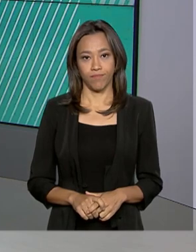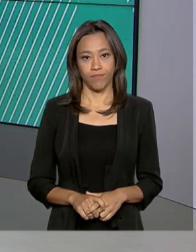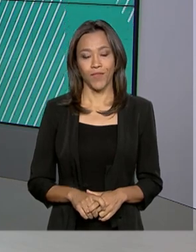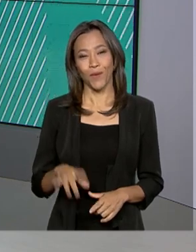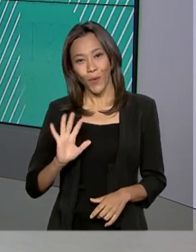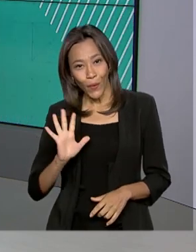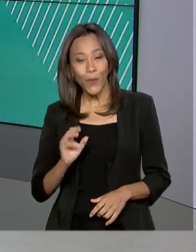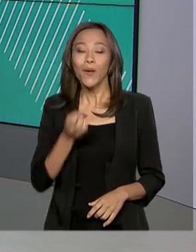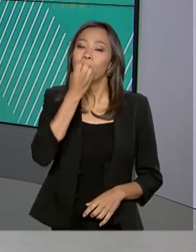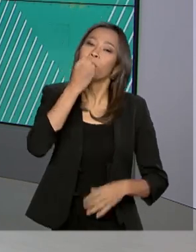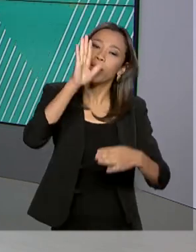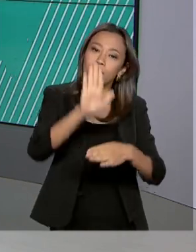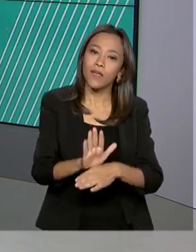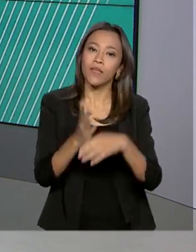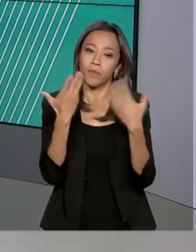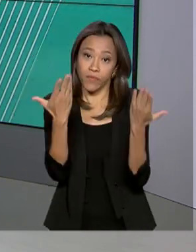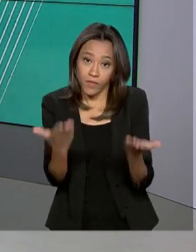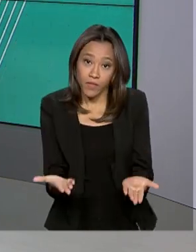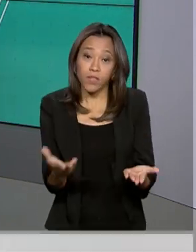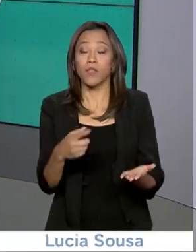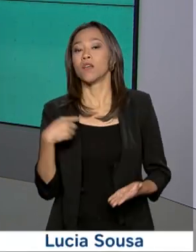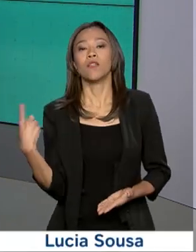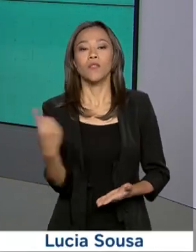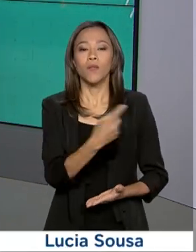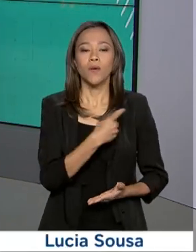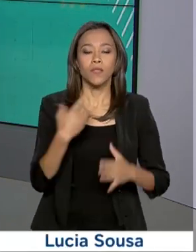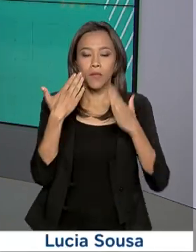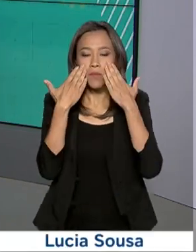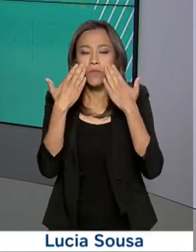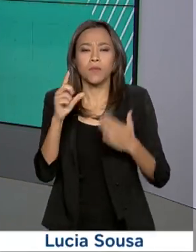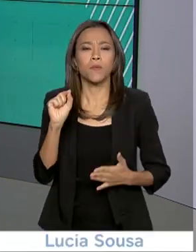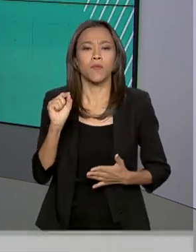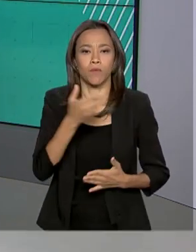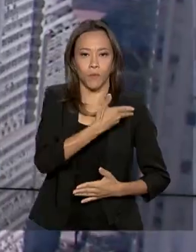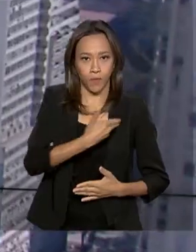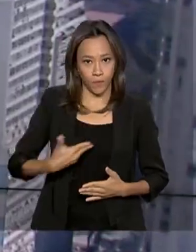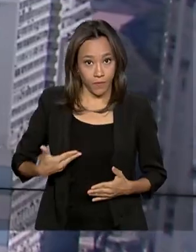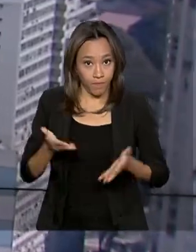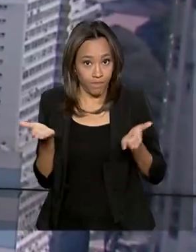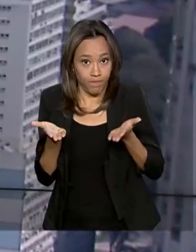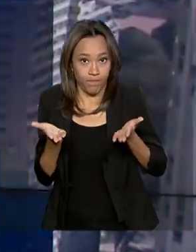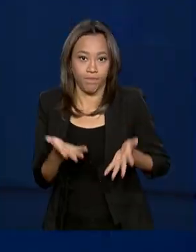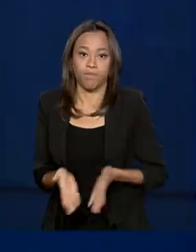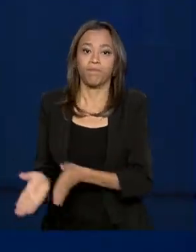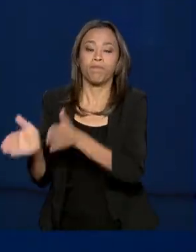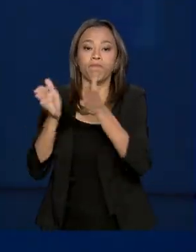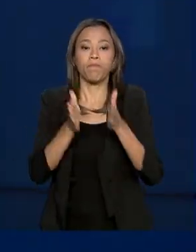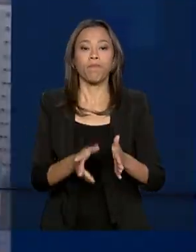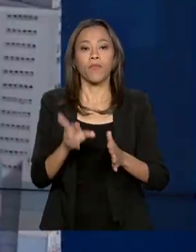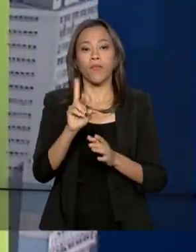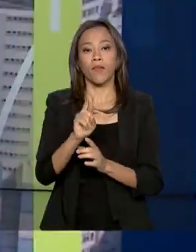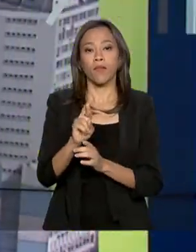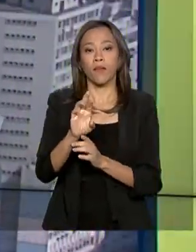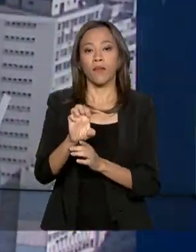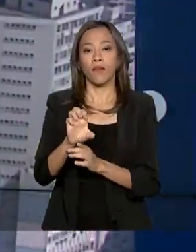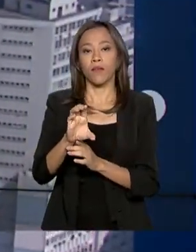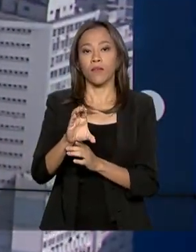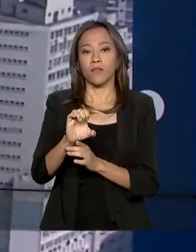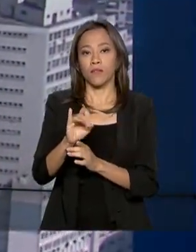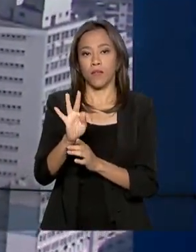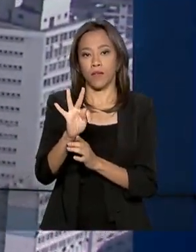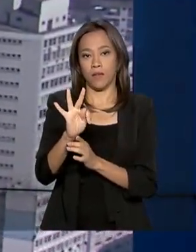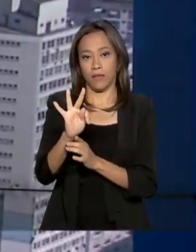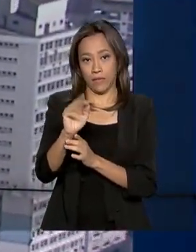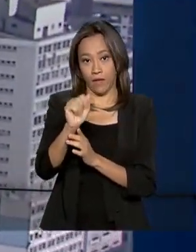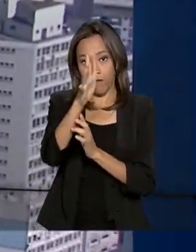Olá, boa tarde para você. Estamos no ar com o Governo Agora. A Receita Federal liberou hoje o pagamento do